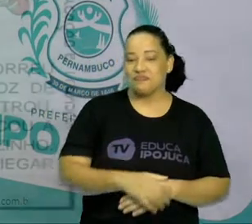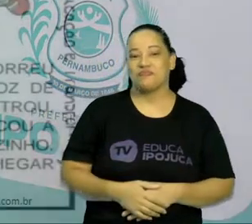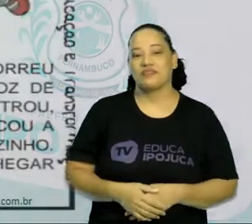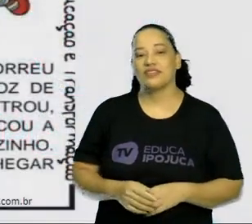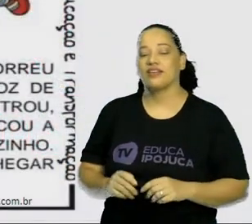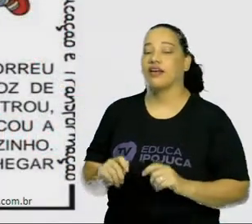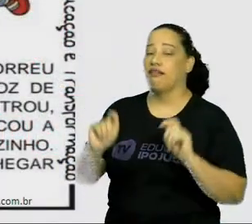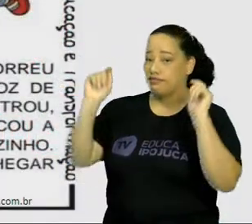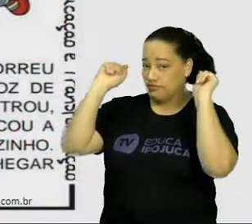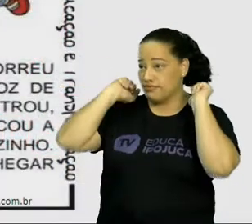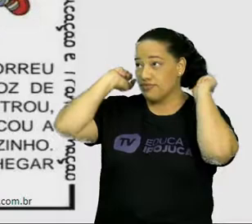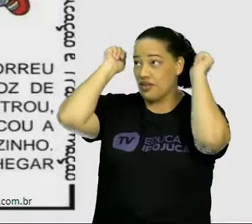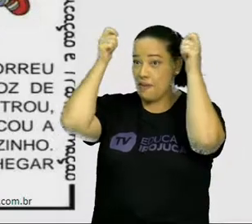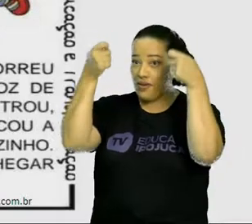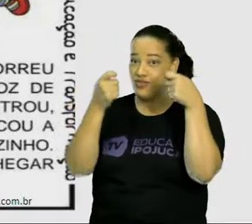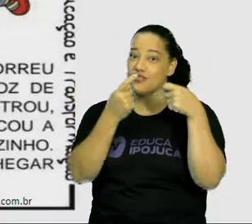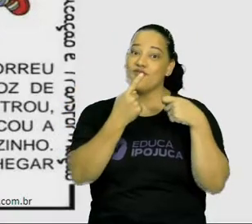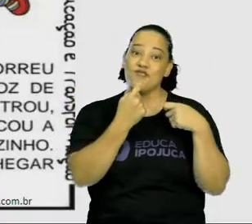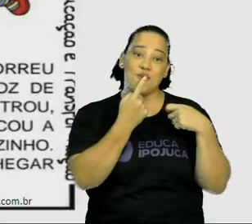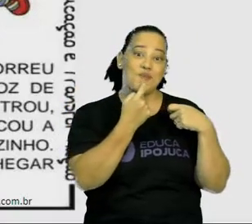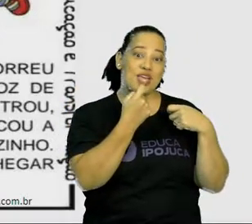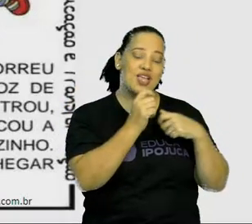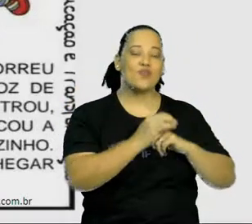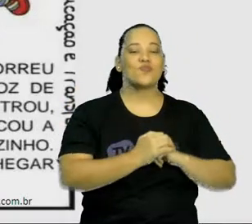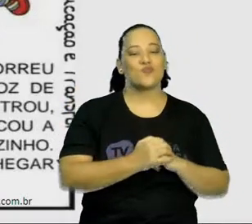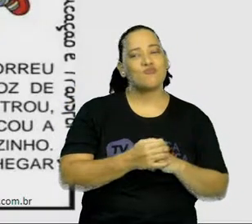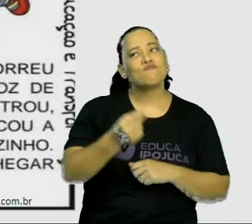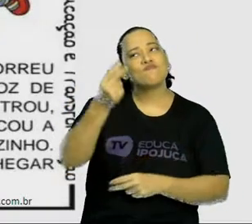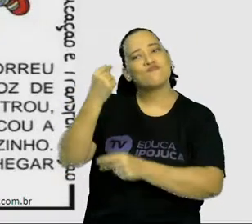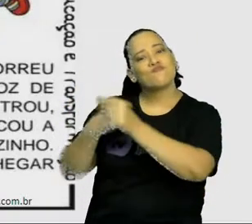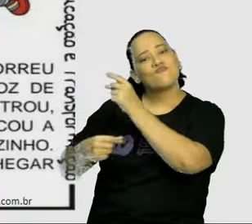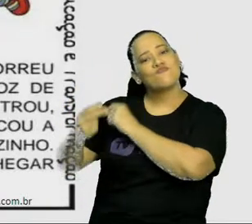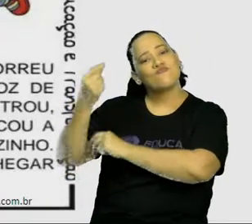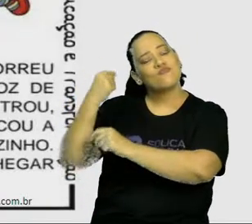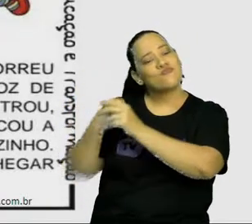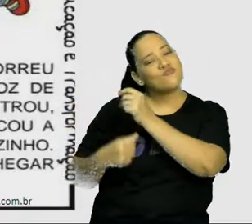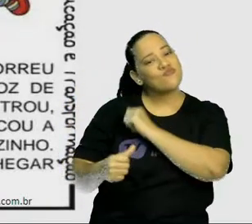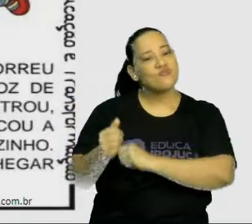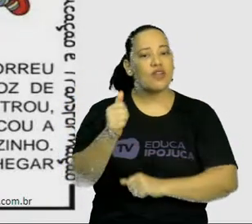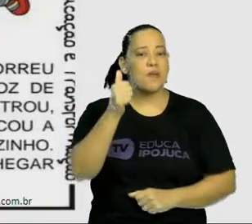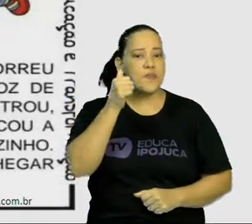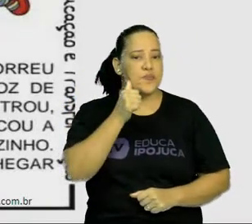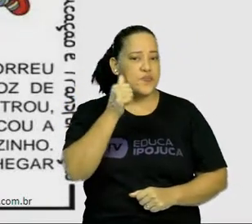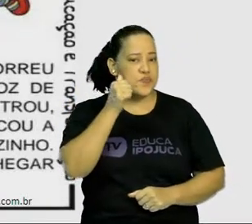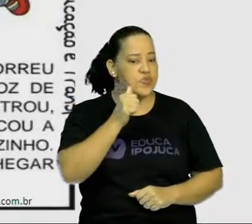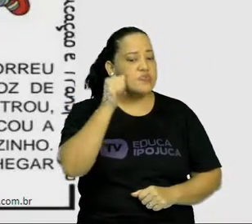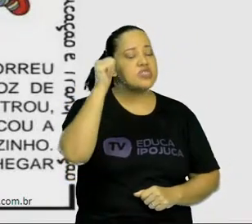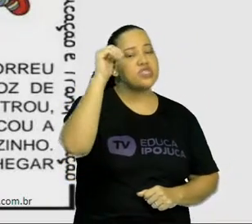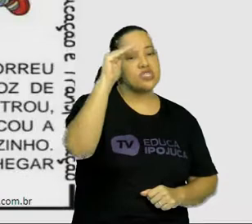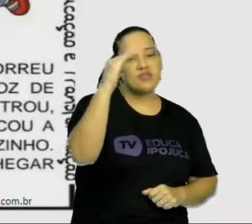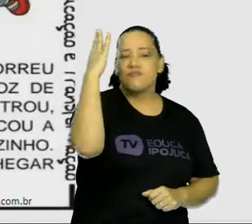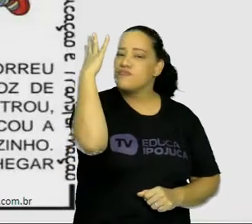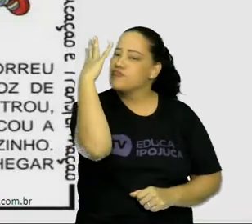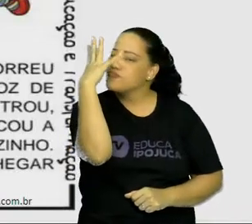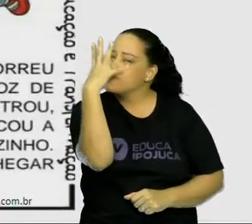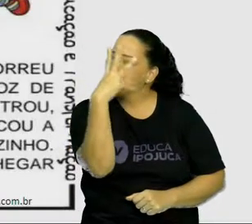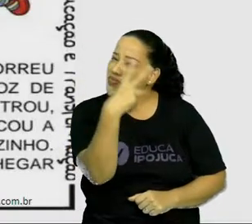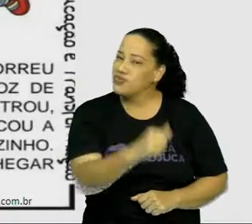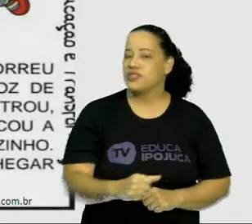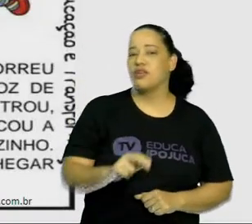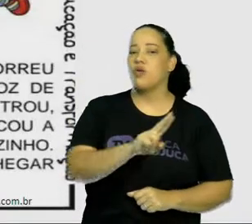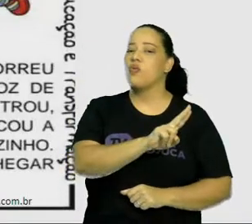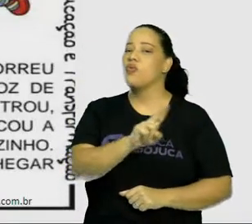Chapeuzinho Vermelho Era uma vez uma linda menina chamada Chapeuzinho